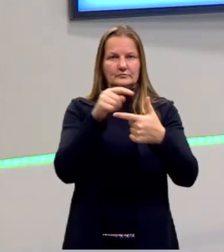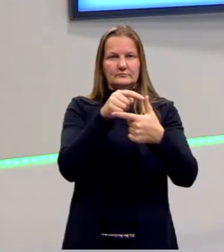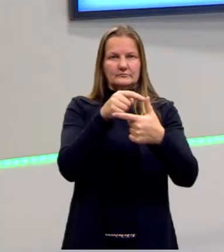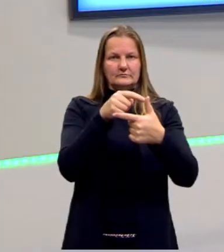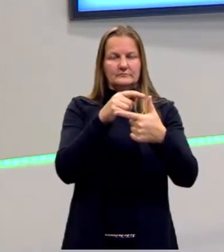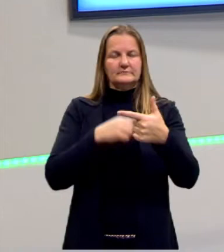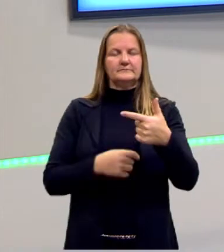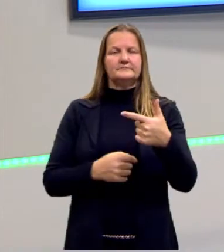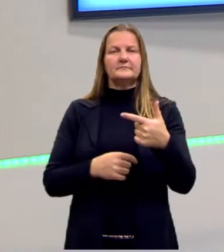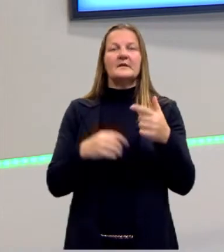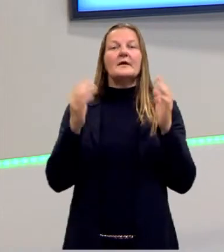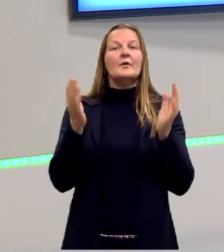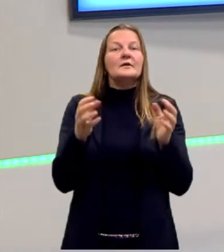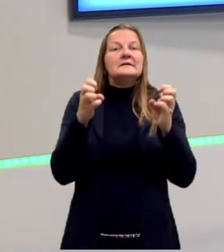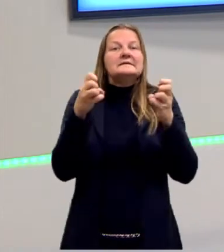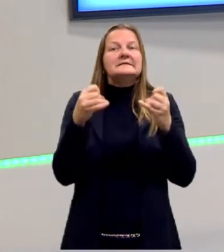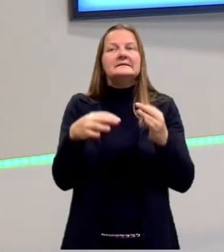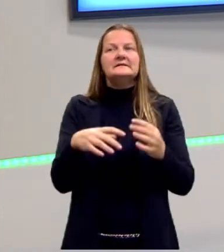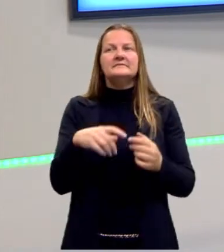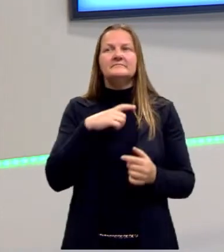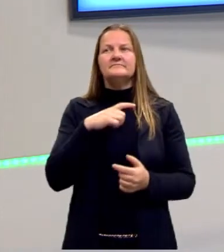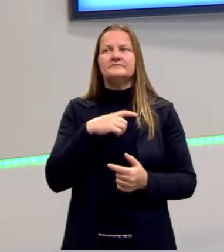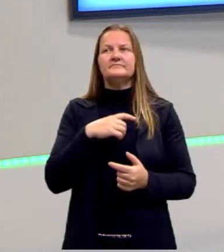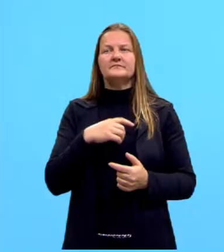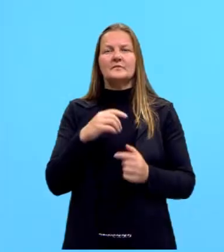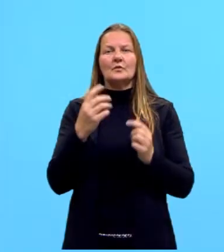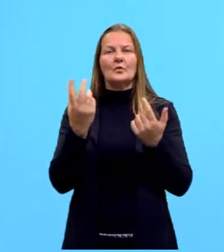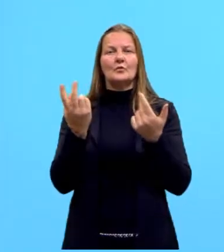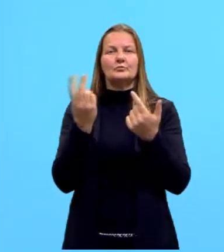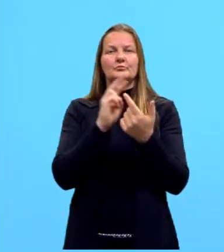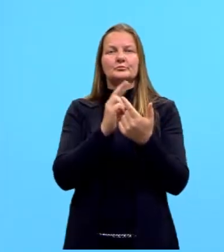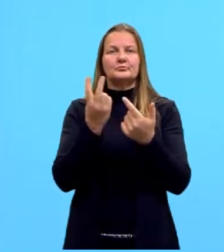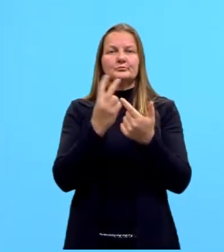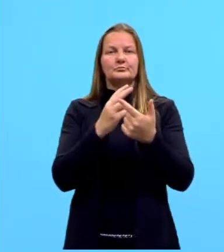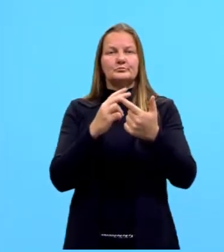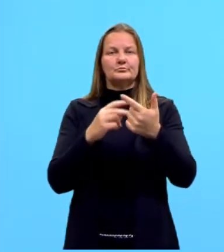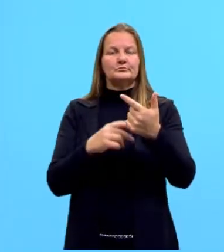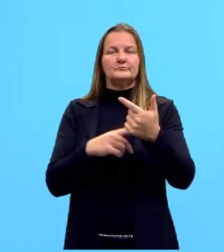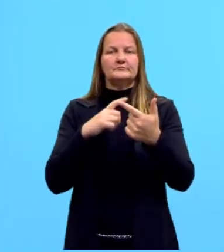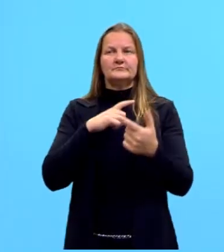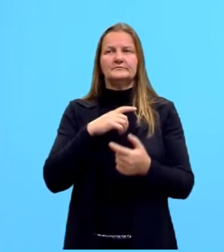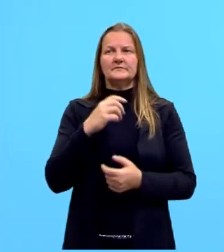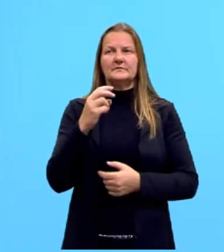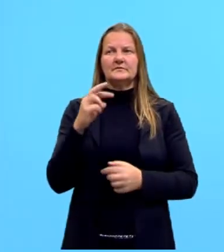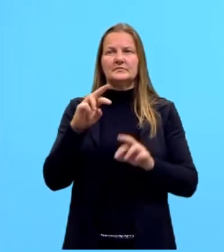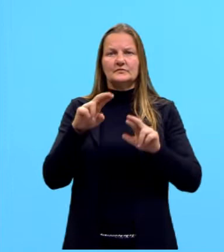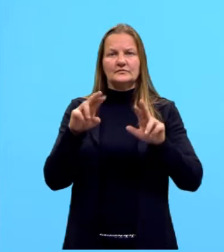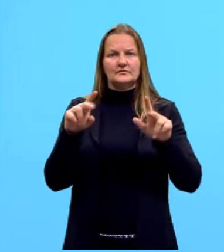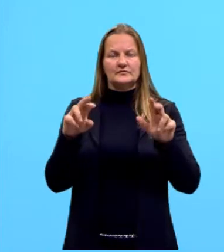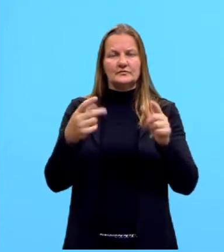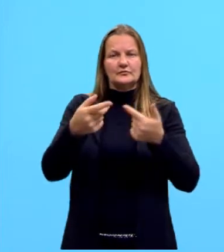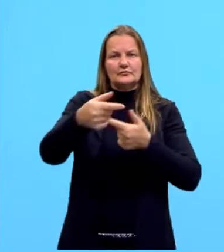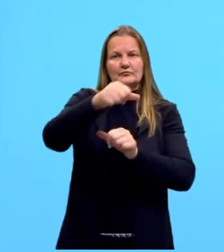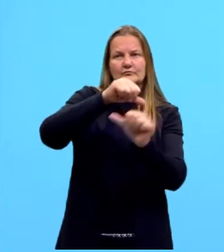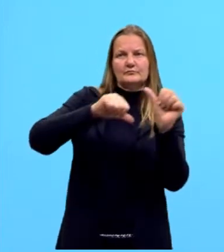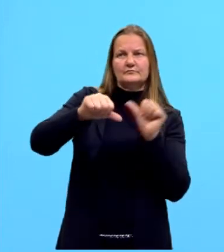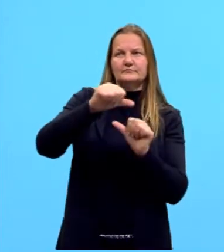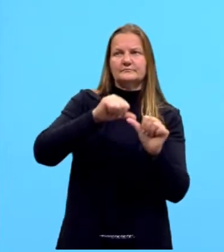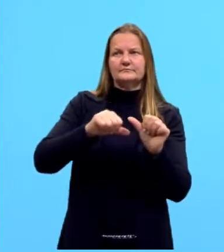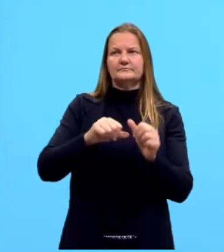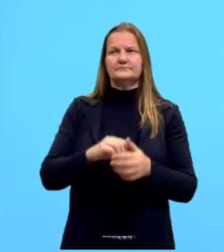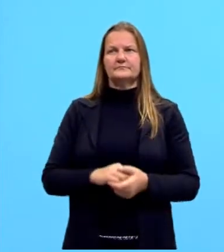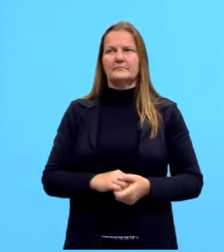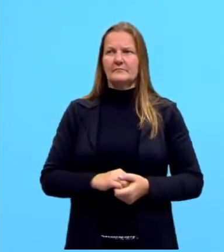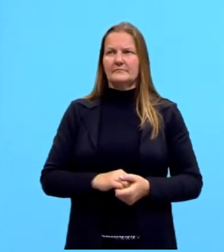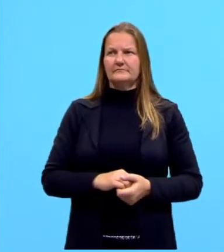Agora, se eu pegar a visão do outro ângulo agudo, nós temos a situação inversa. O que